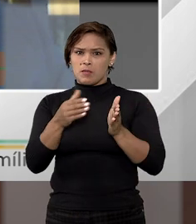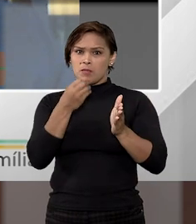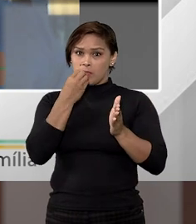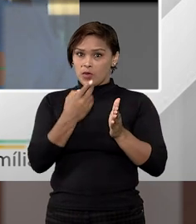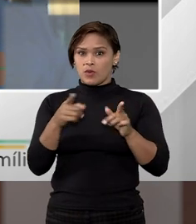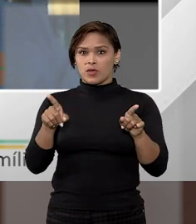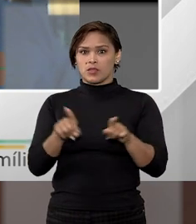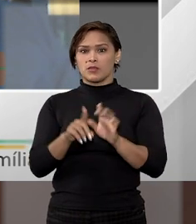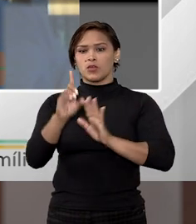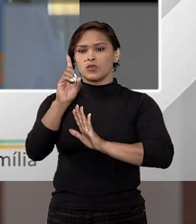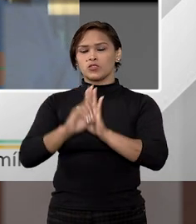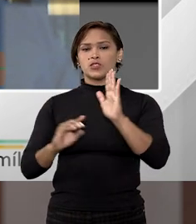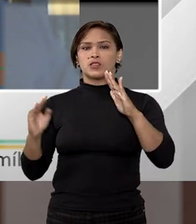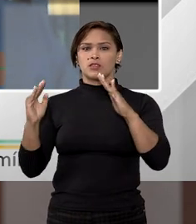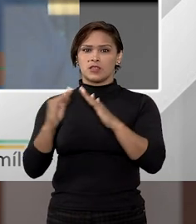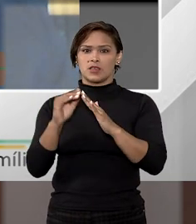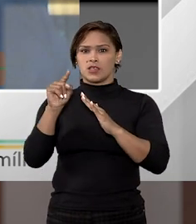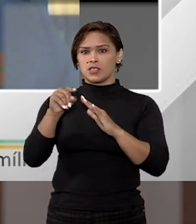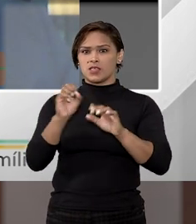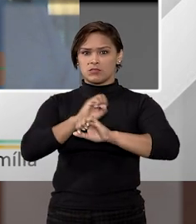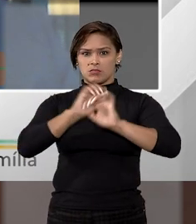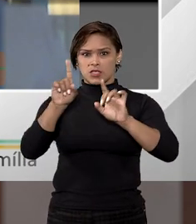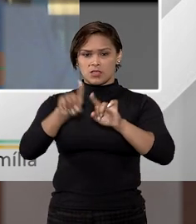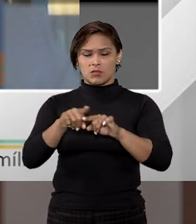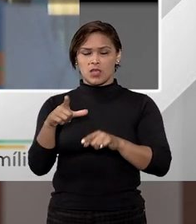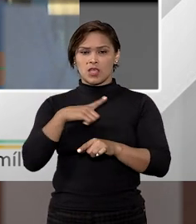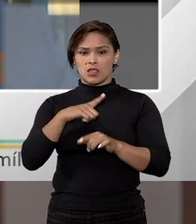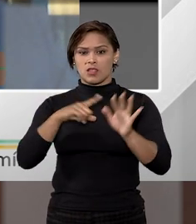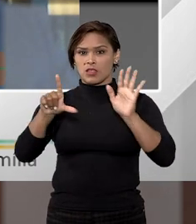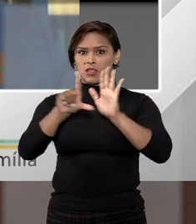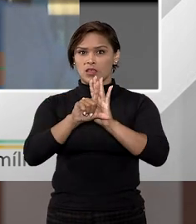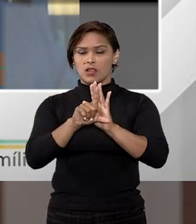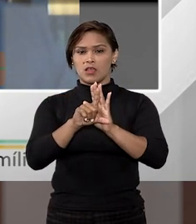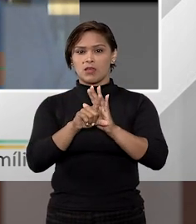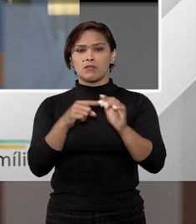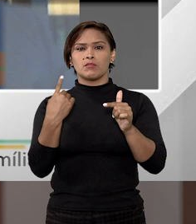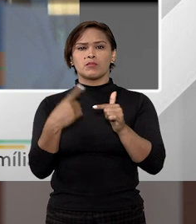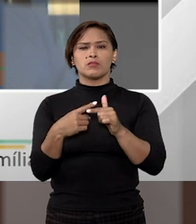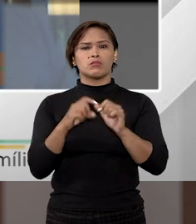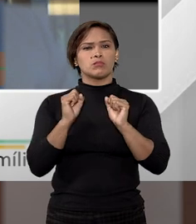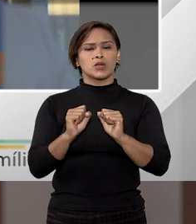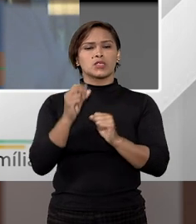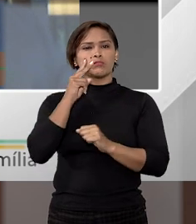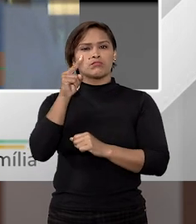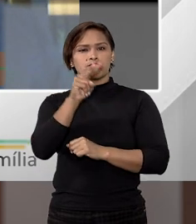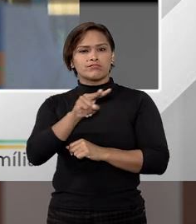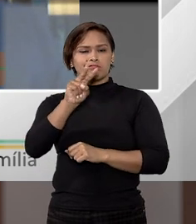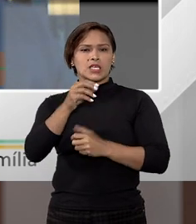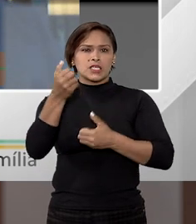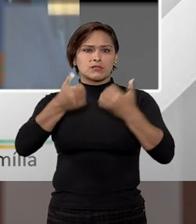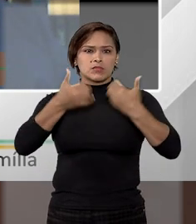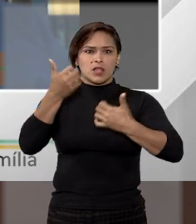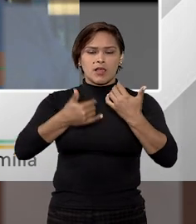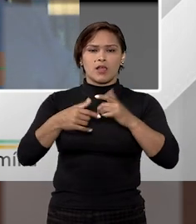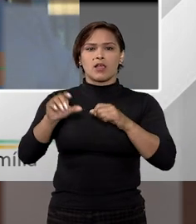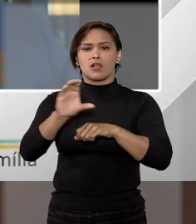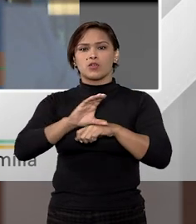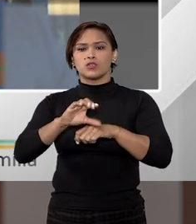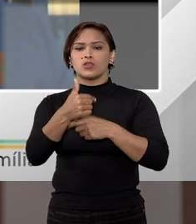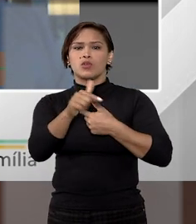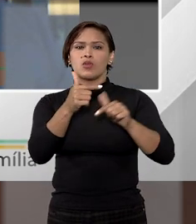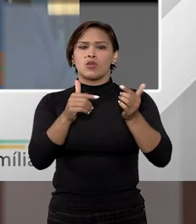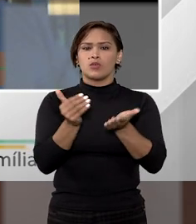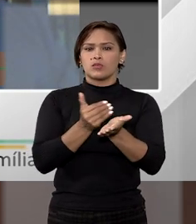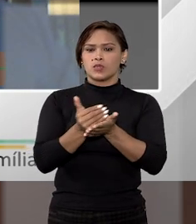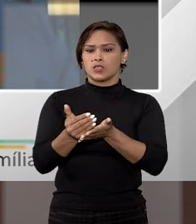deles, o direito à moradia, expressamente previsto, porque, obviamente, o direito à moradia pode ser deduzido já da Constituição, de outros